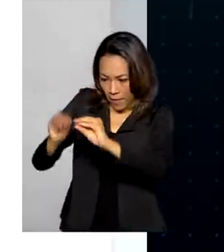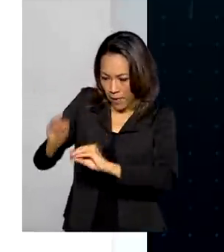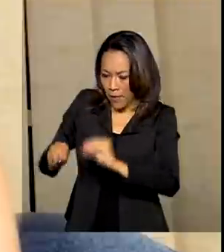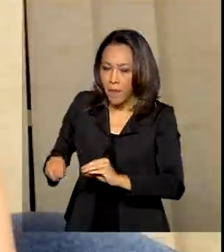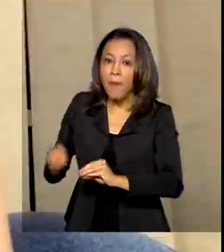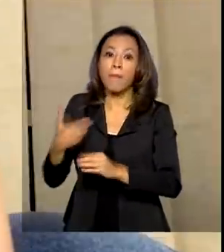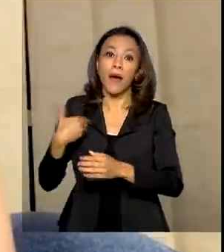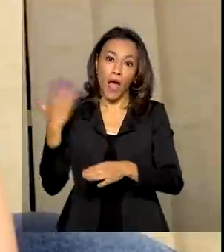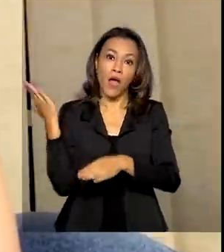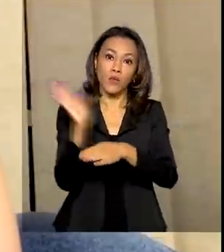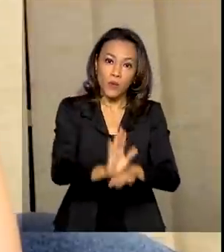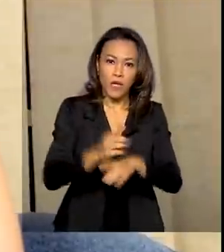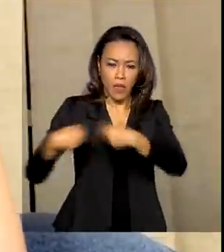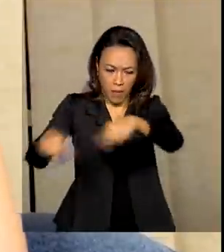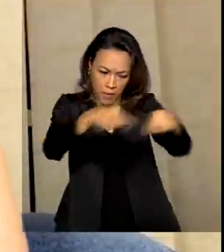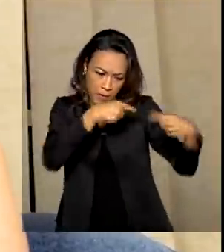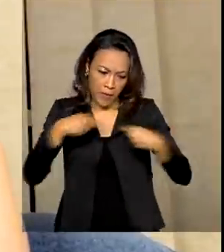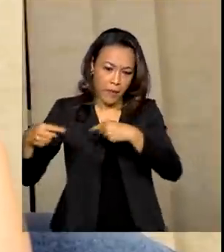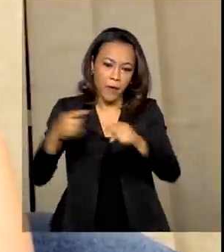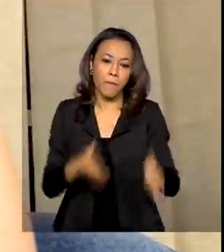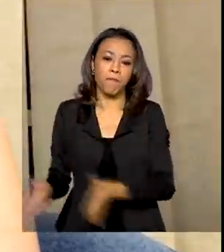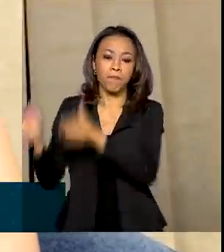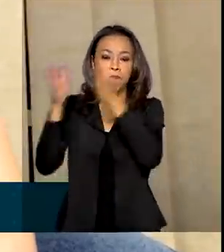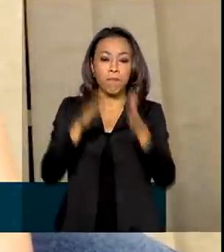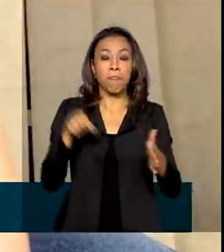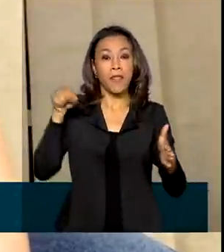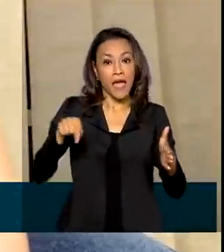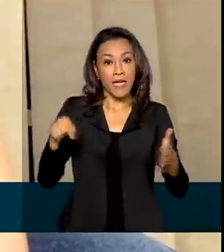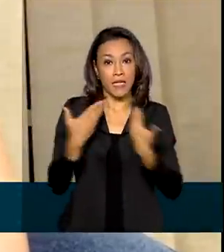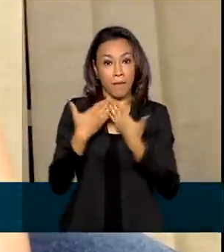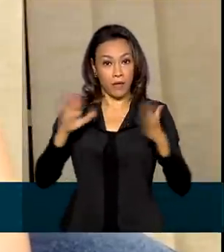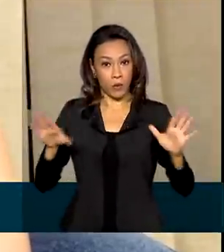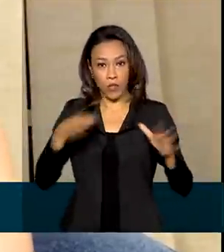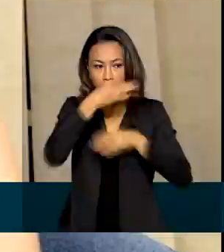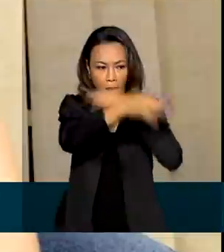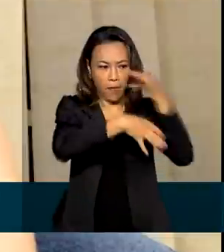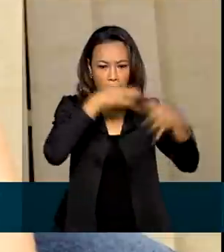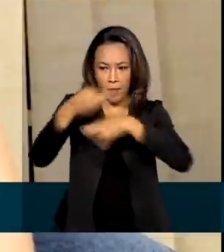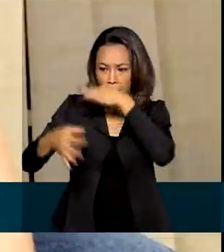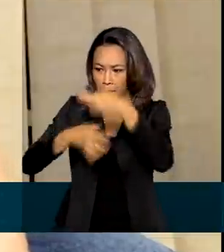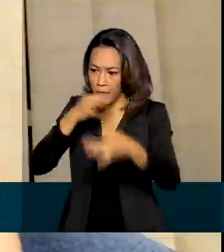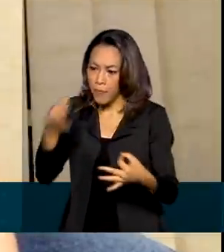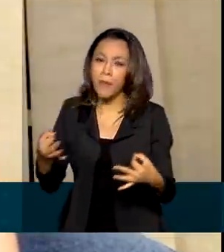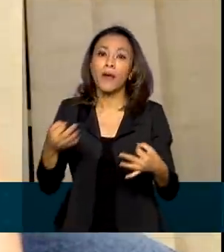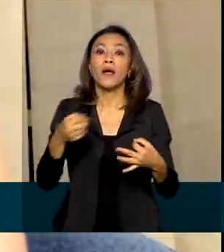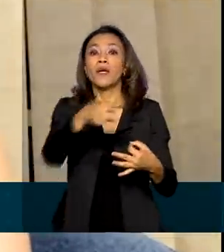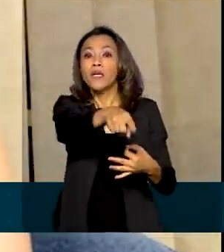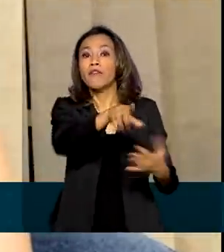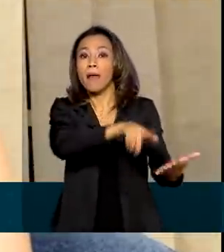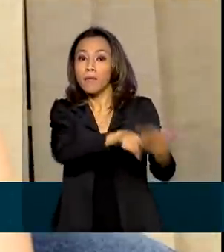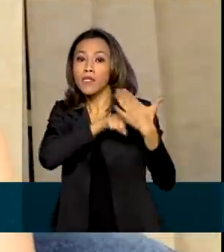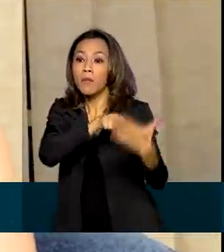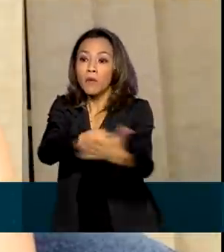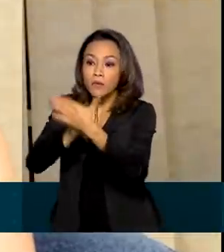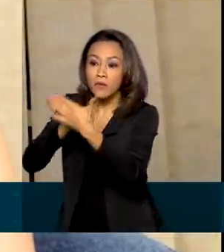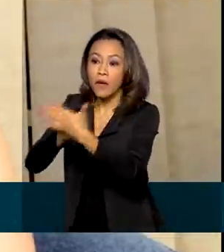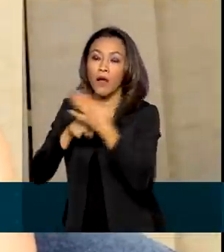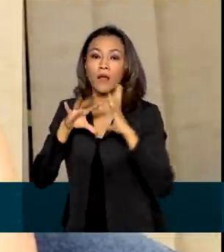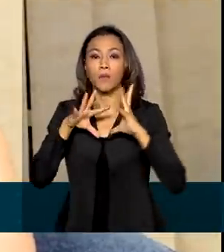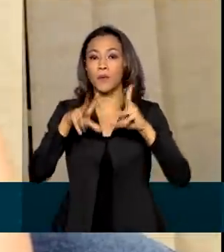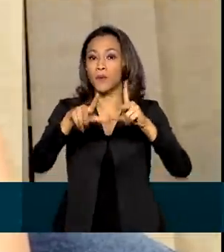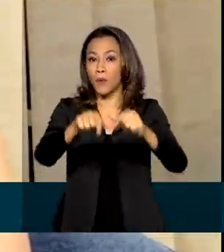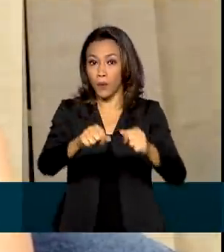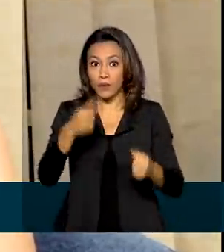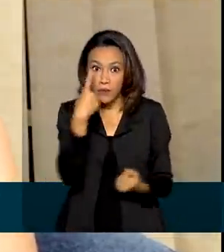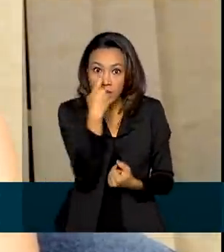debate. A partir dessa audiência pública, com os subsídios que vão ser apresentados pela sociedade, por todos os interessados neste